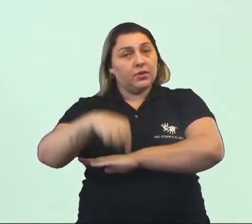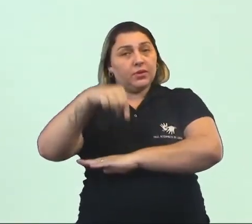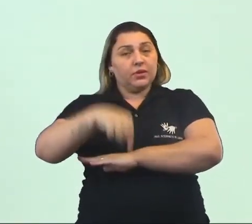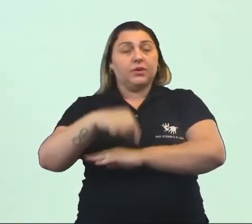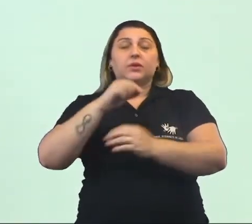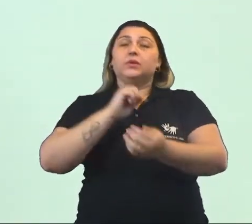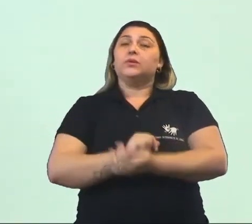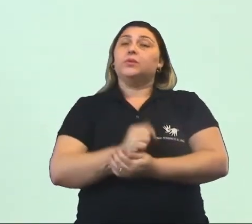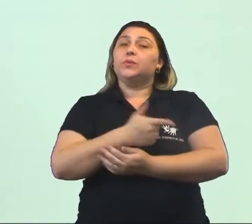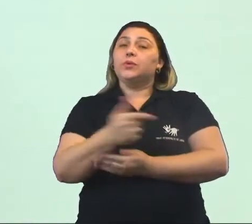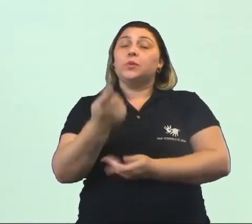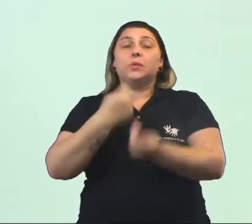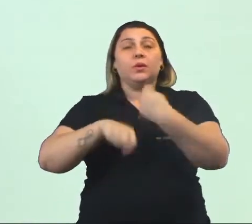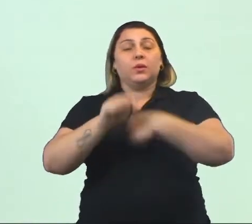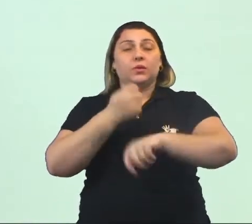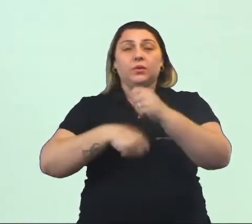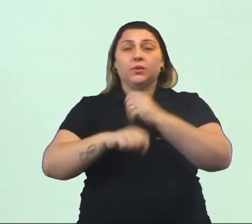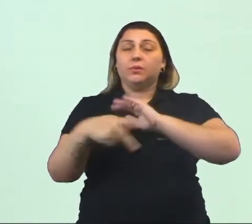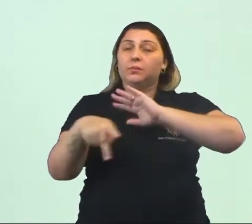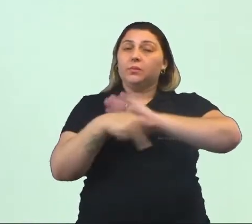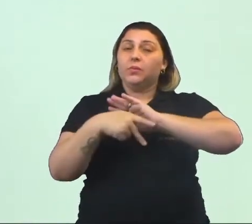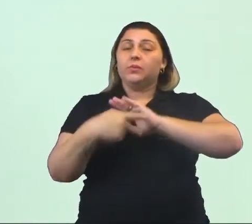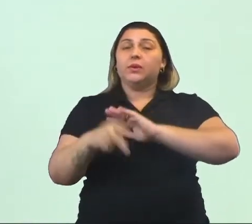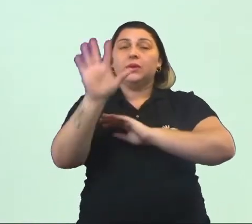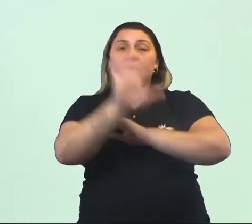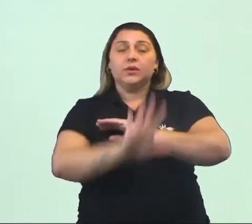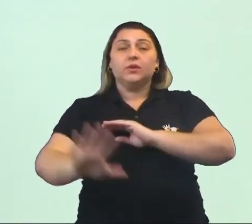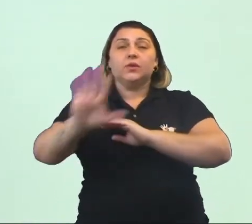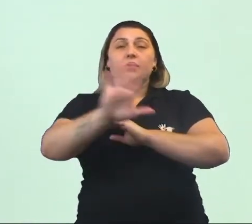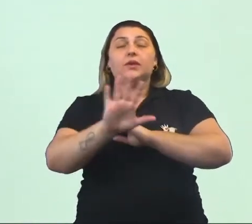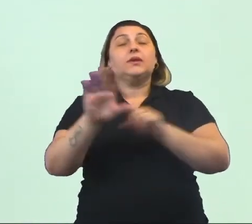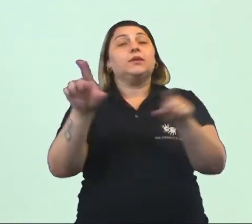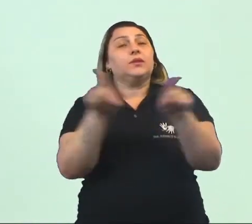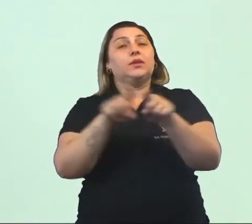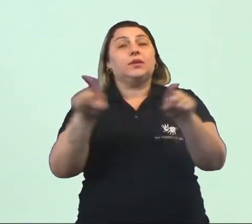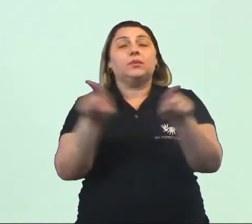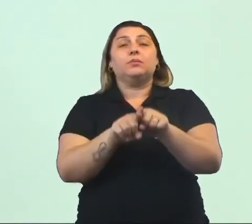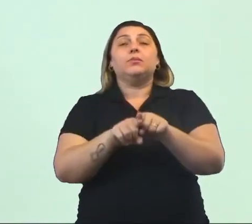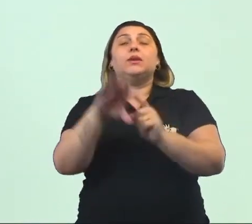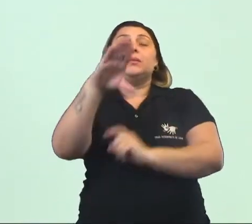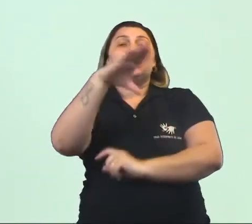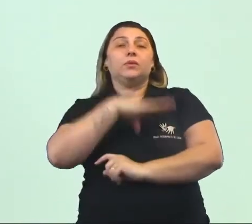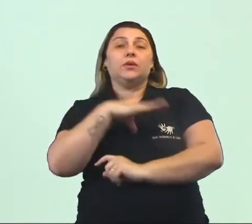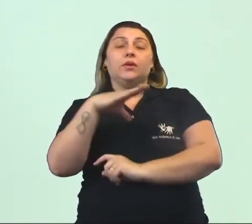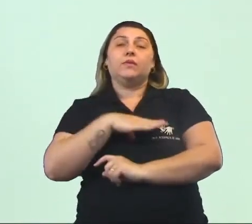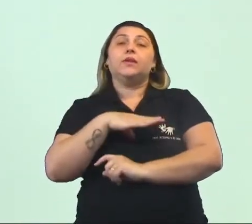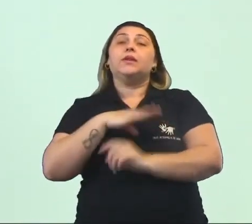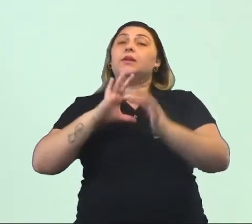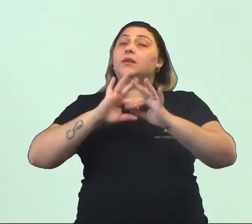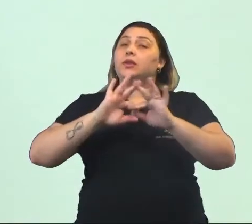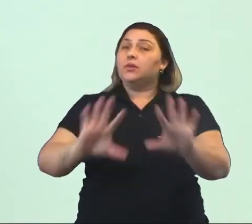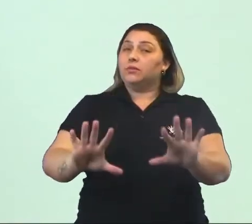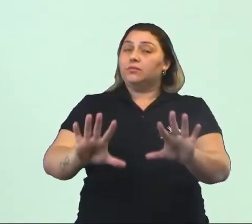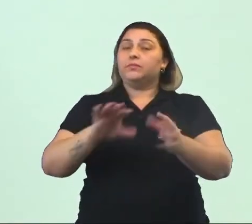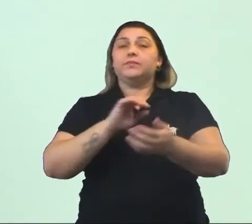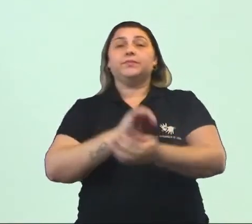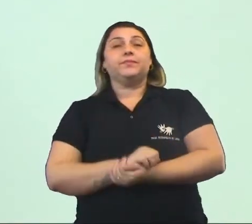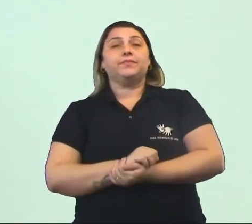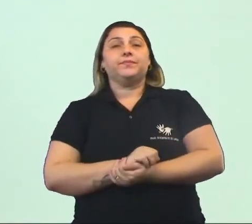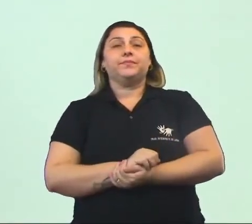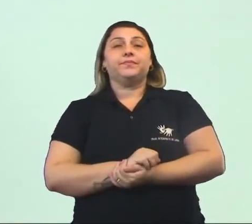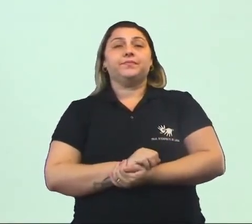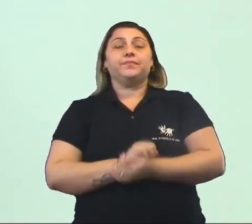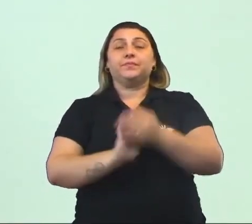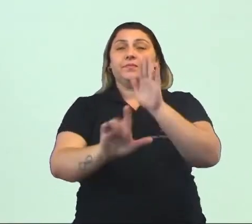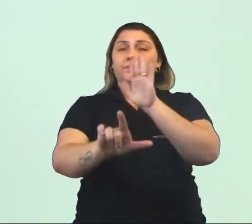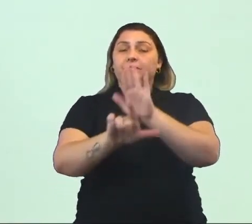uma economia propriamente nacional. E nem a metrópole permitia isso. Inclusive, com